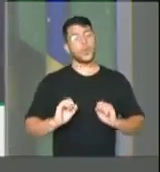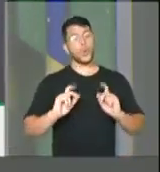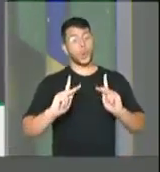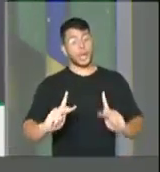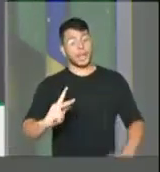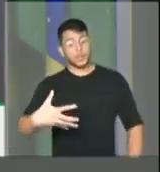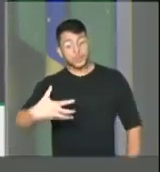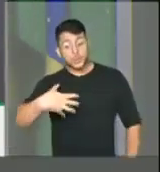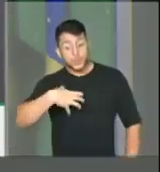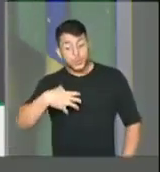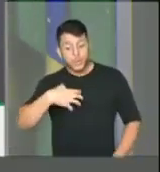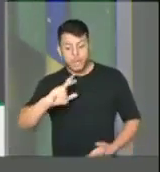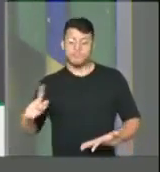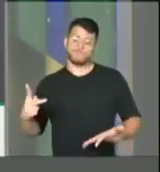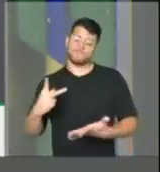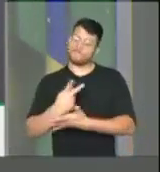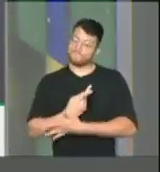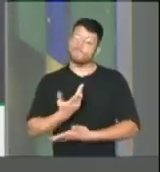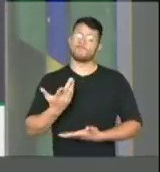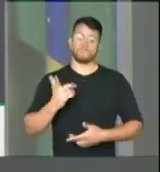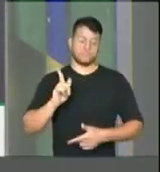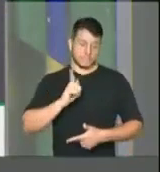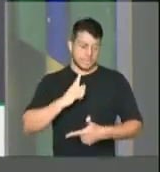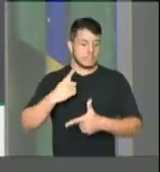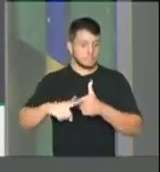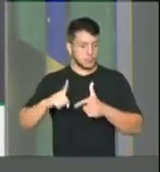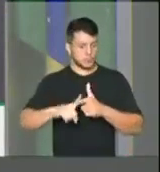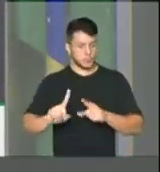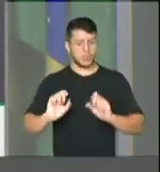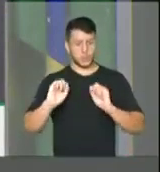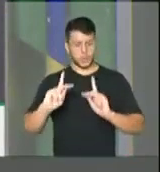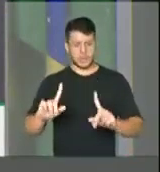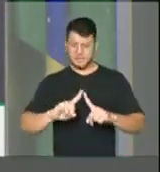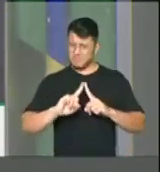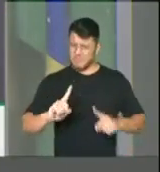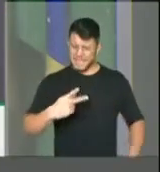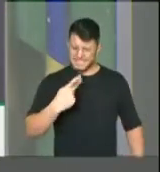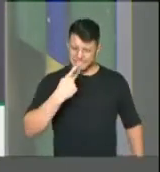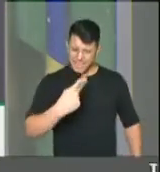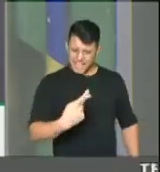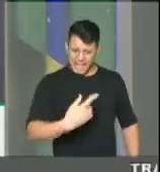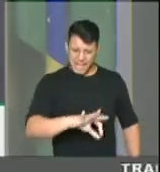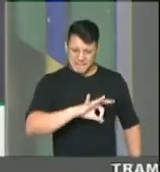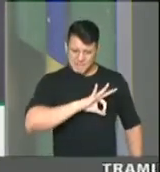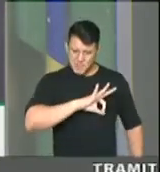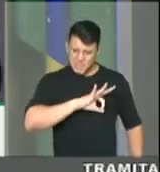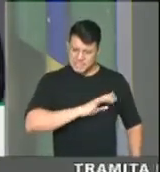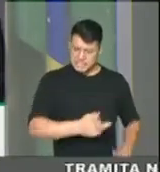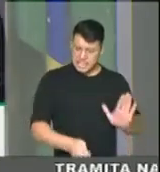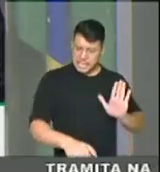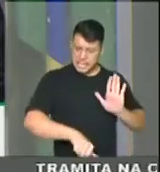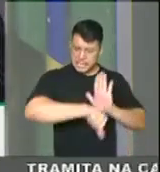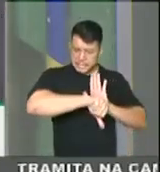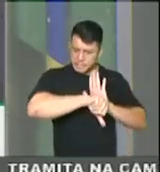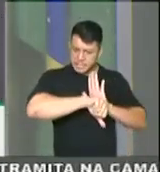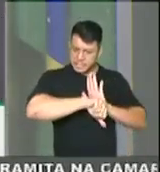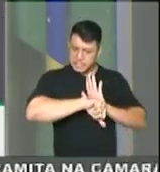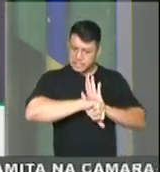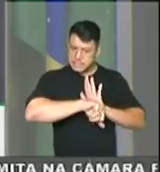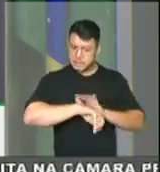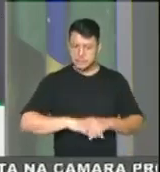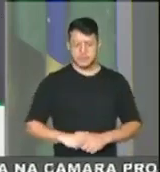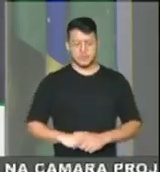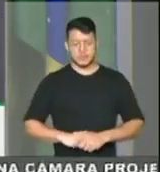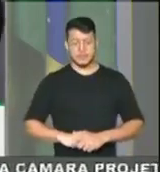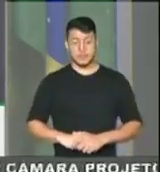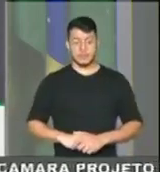ação? Podemos? Agora, criminalizar a polícia? Por